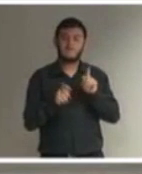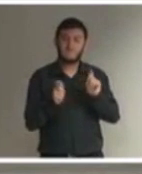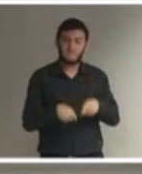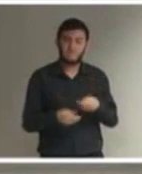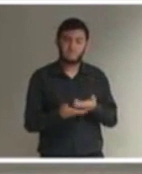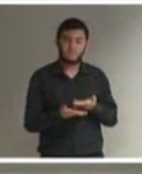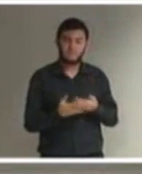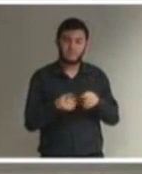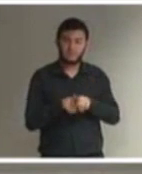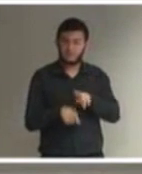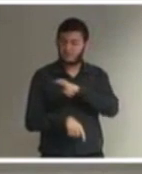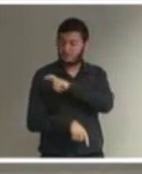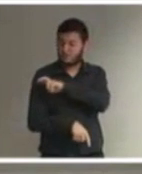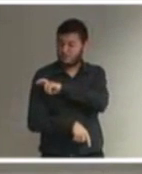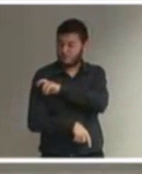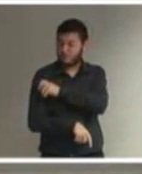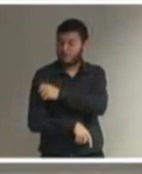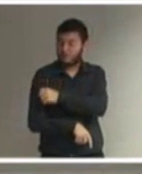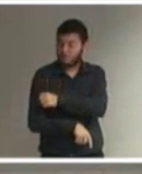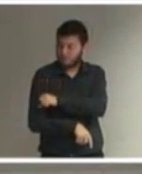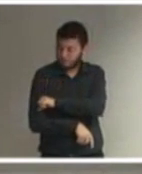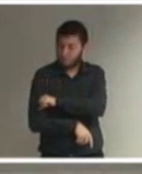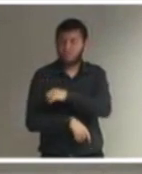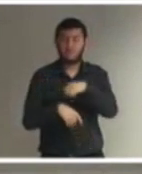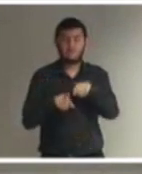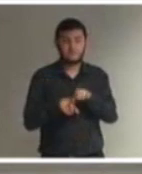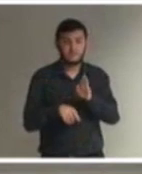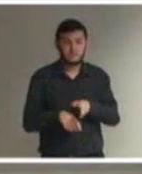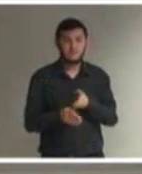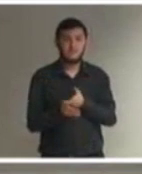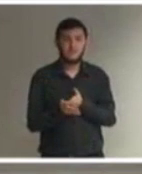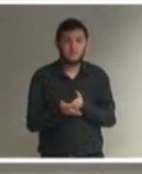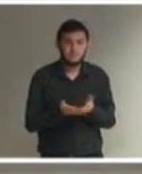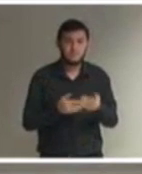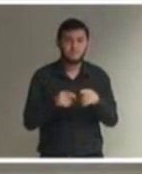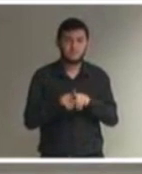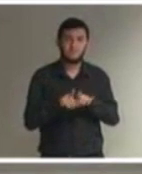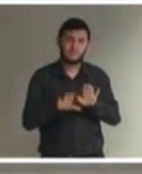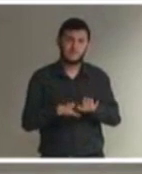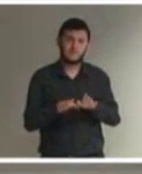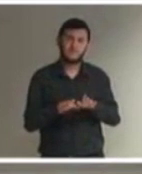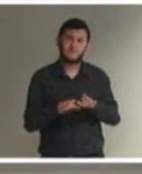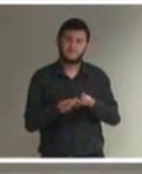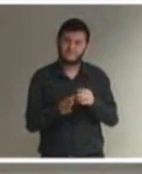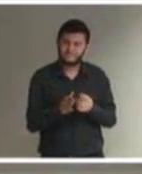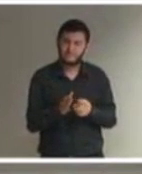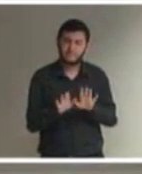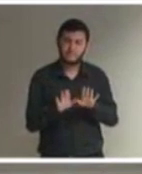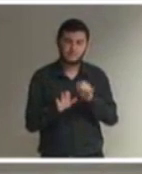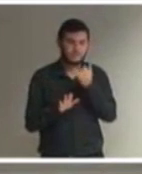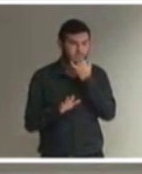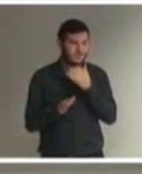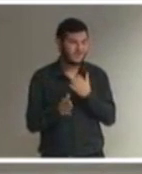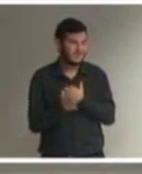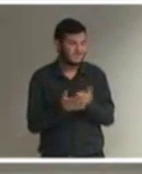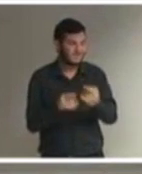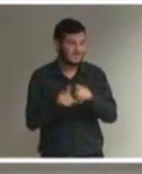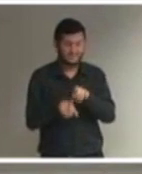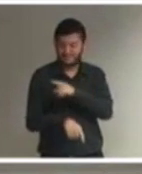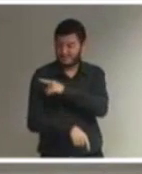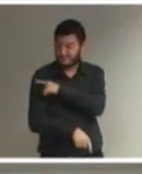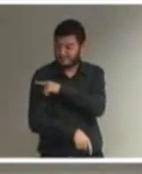abrange as primeiras séries e o ensino fundamental propriamente dito e o ensino médio. Então,